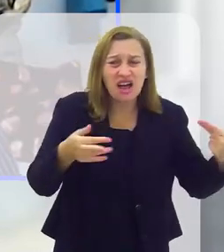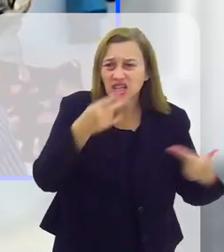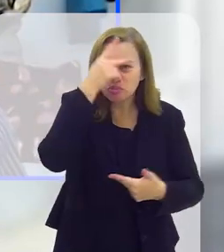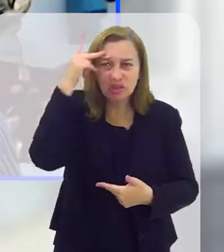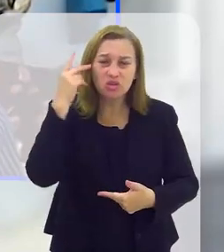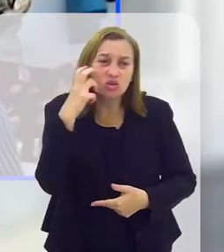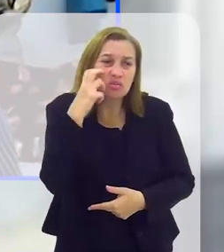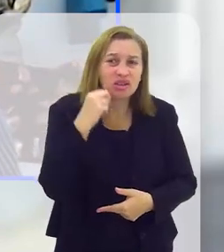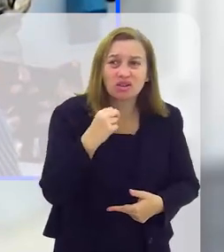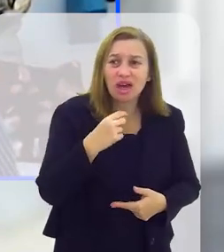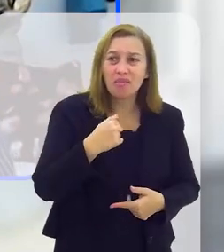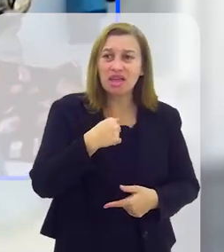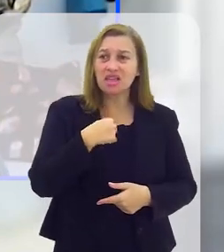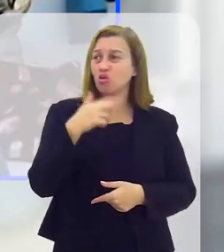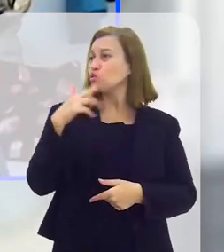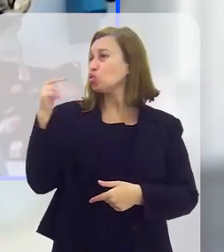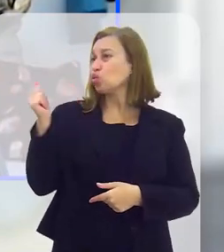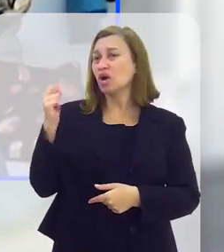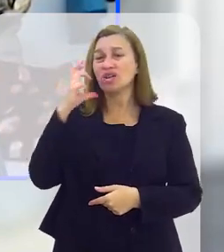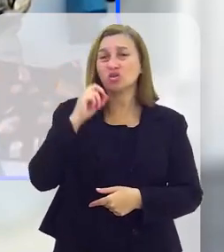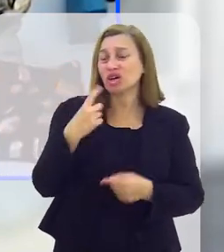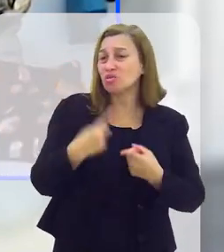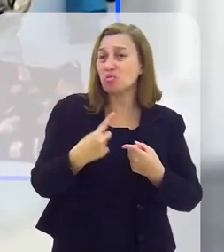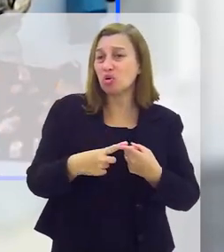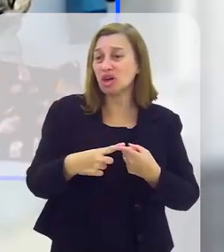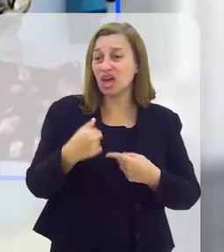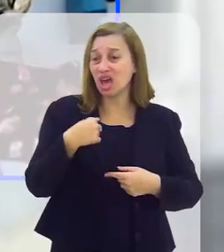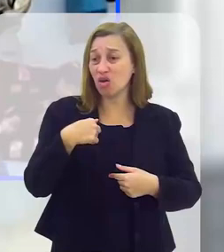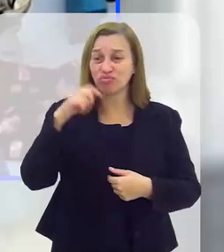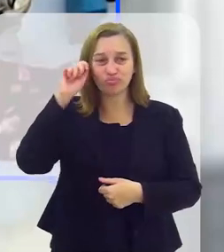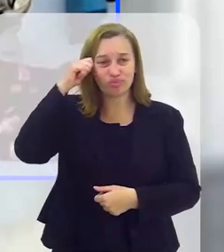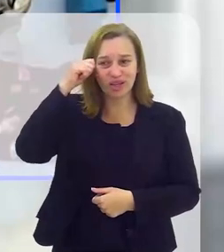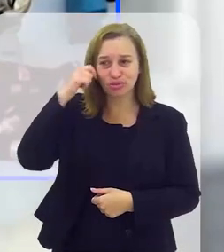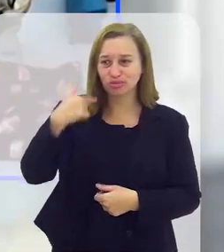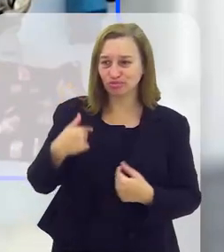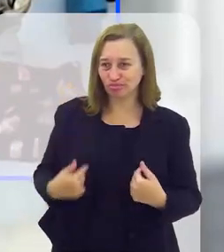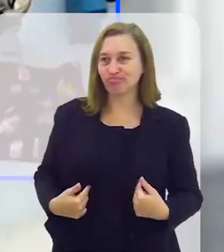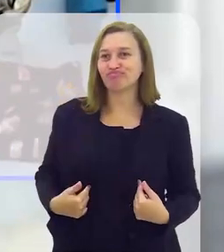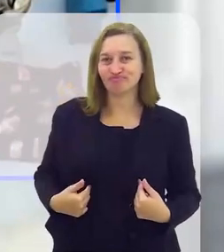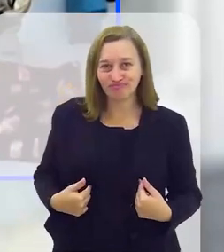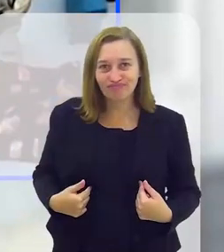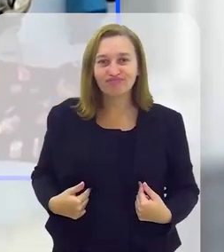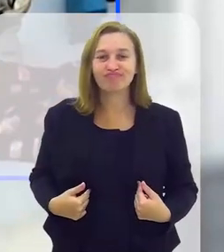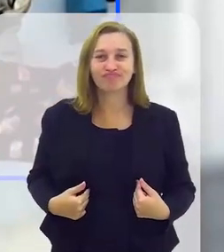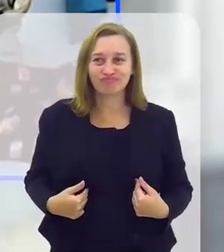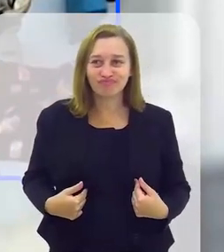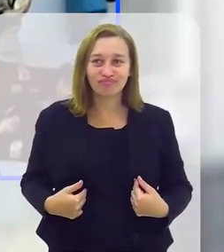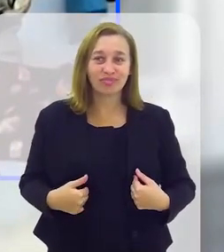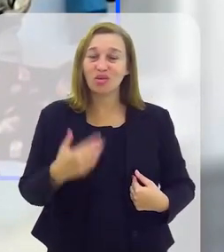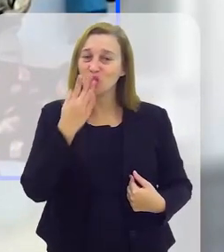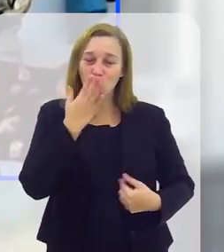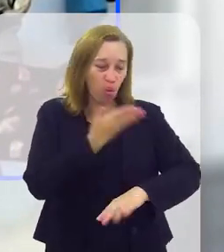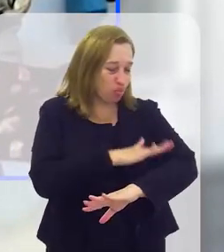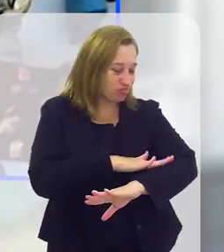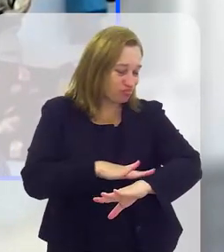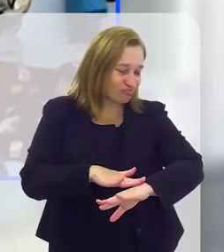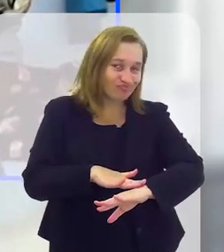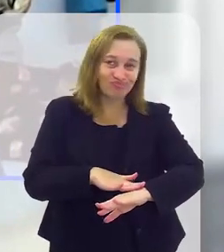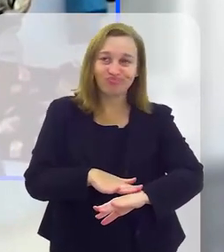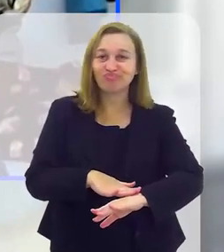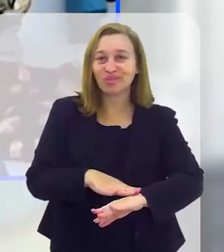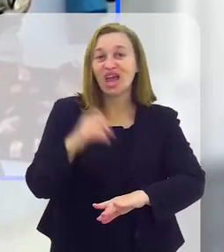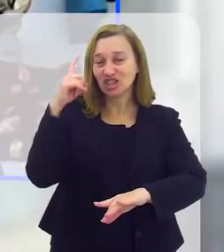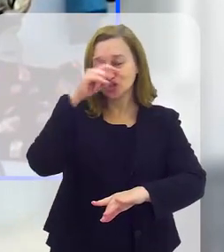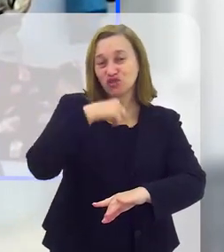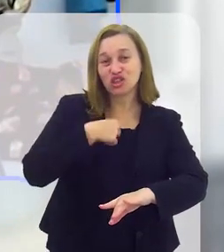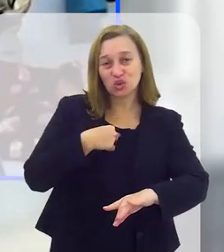dizia assim, aparecia uma opção de gente para adotar, mas eu não era adotado, por quê? Por causa da minha melanina, por causa